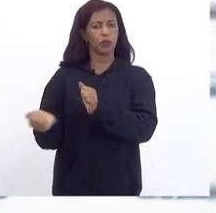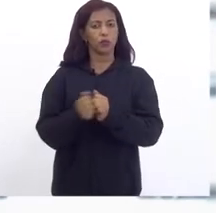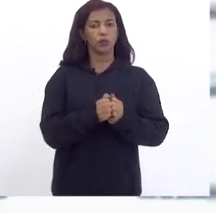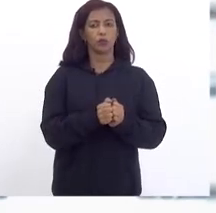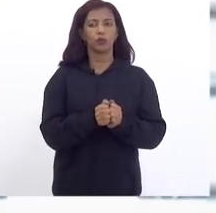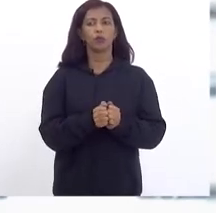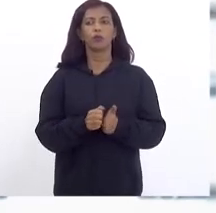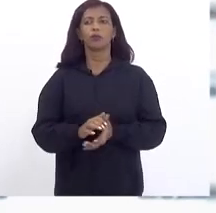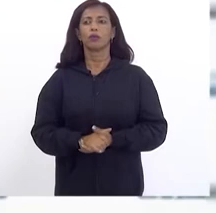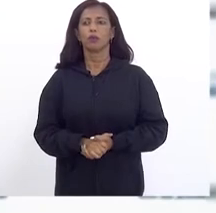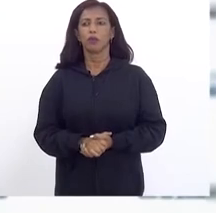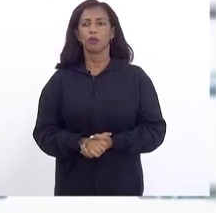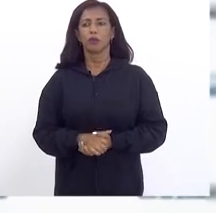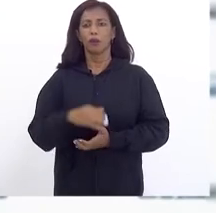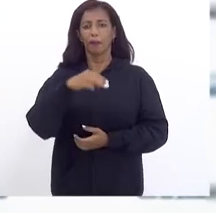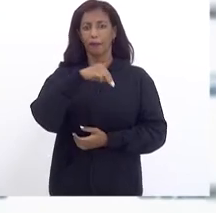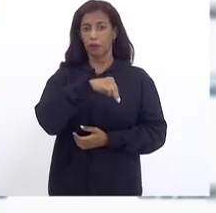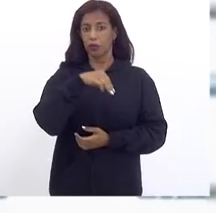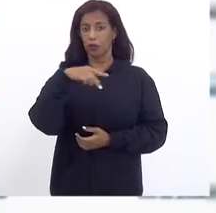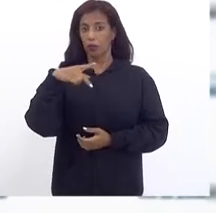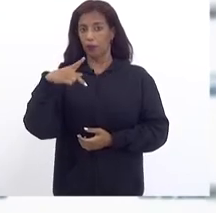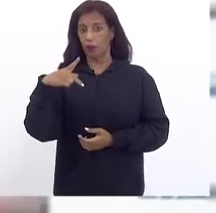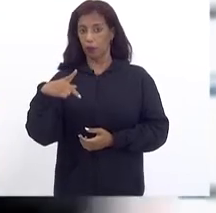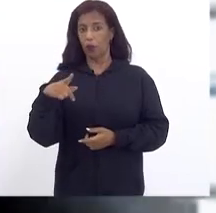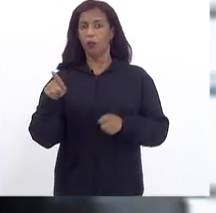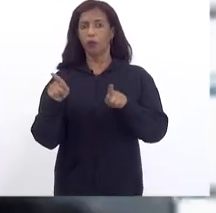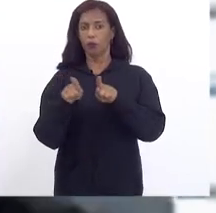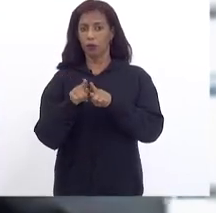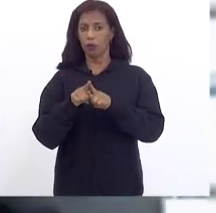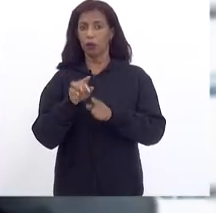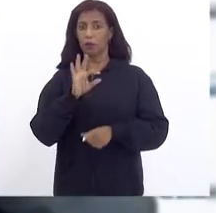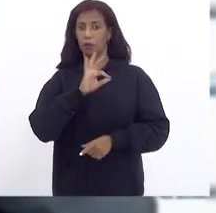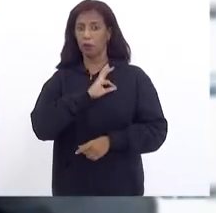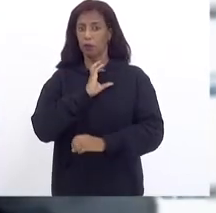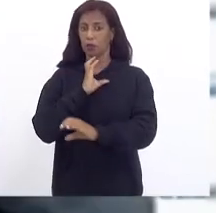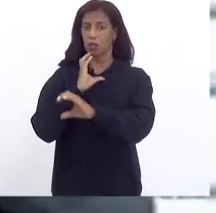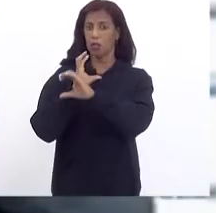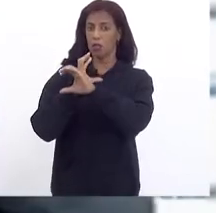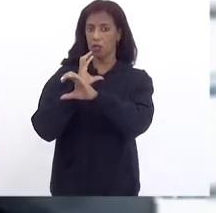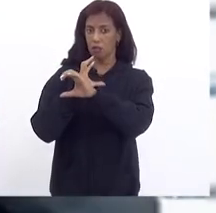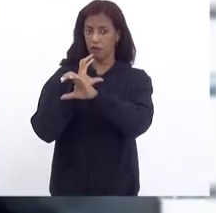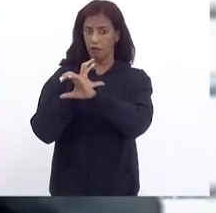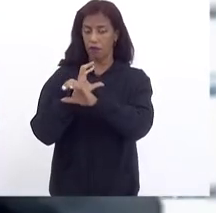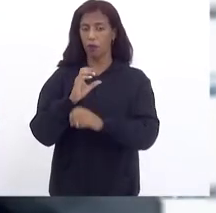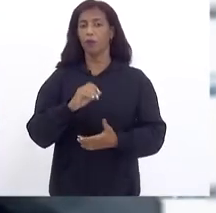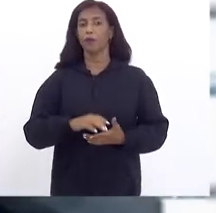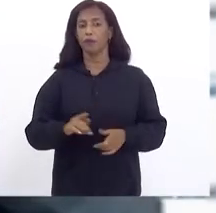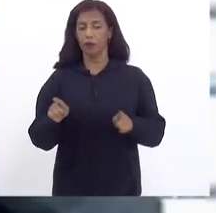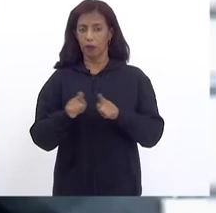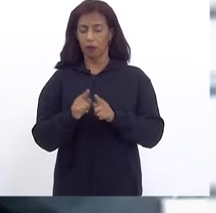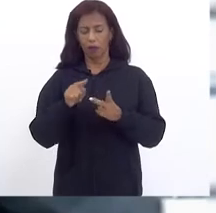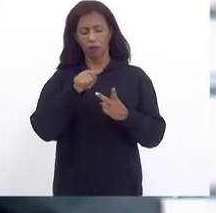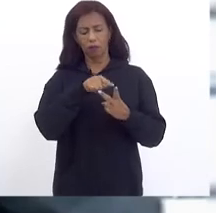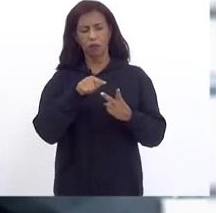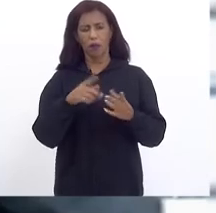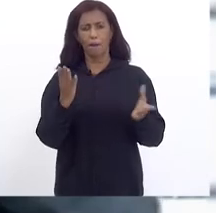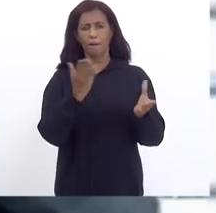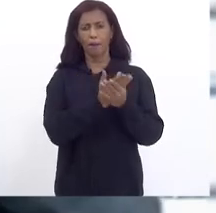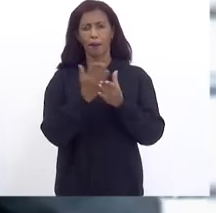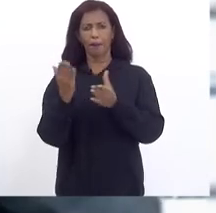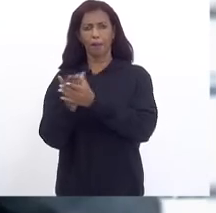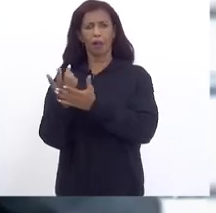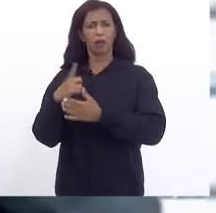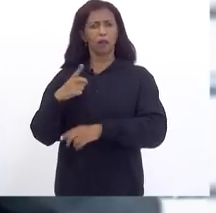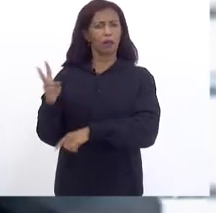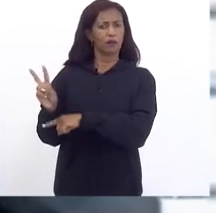Ministério Público A própria Polícia Civil Através do CIRA E tem Tem uma